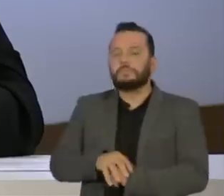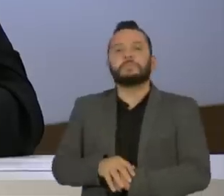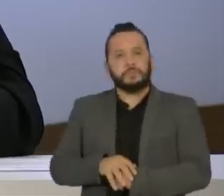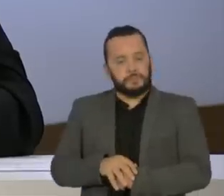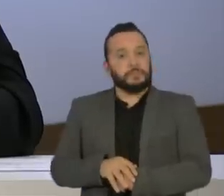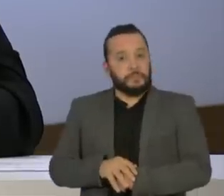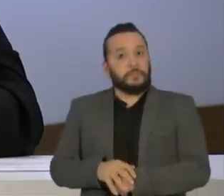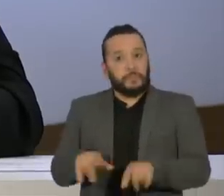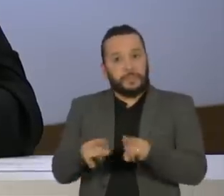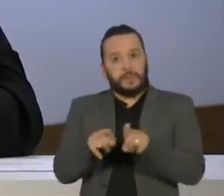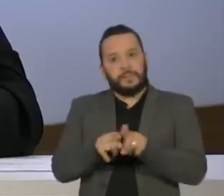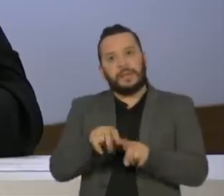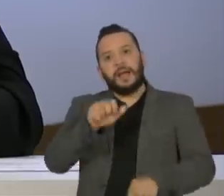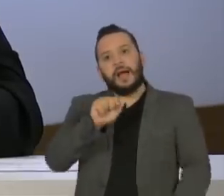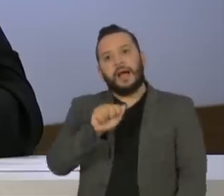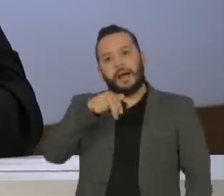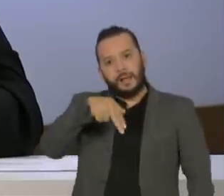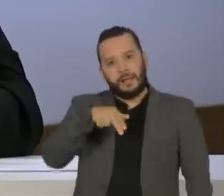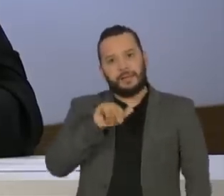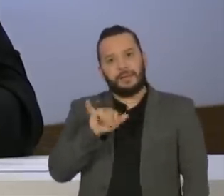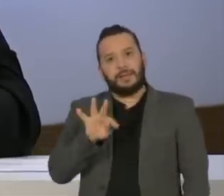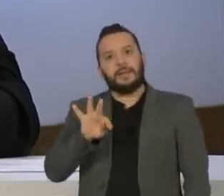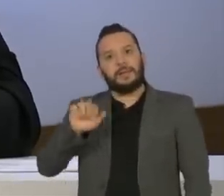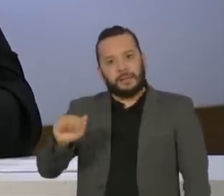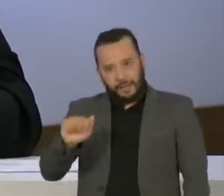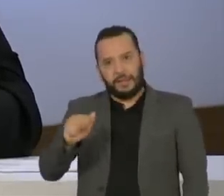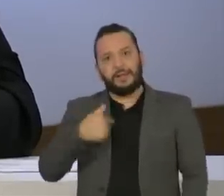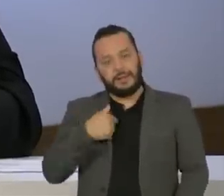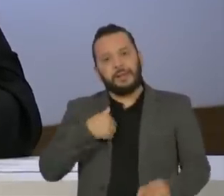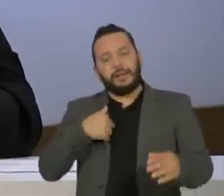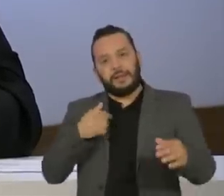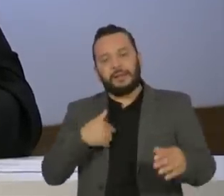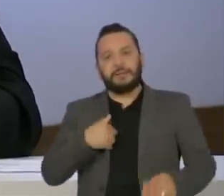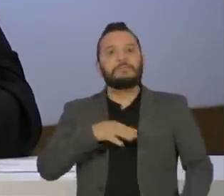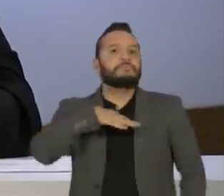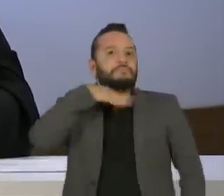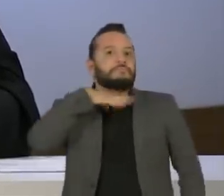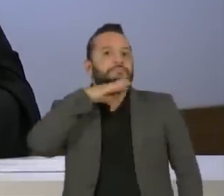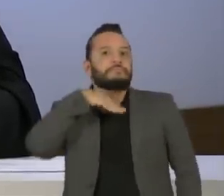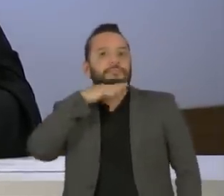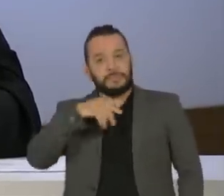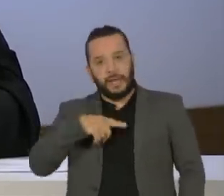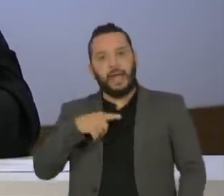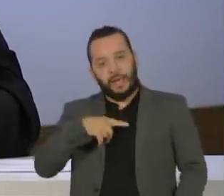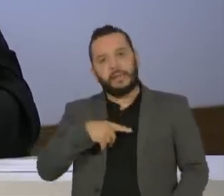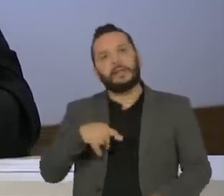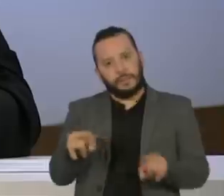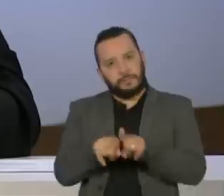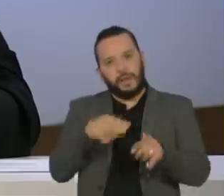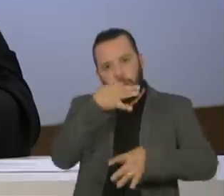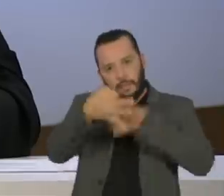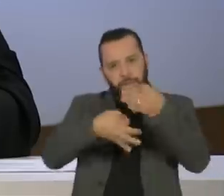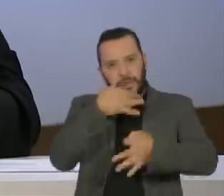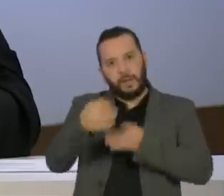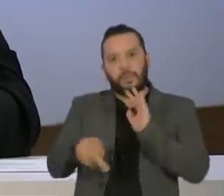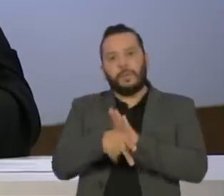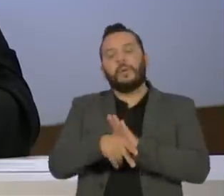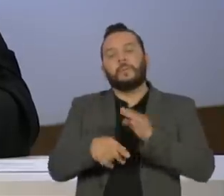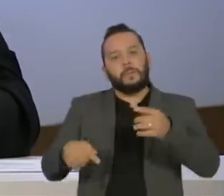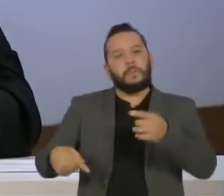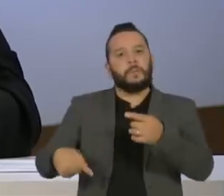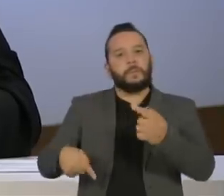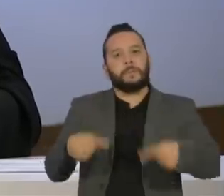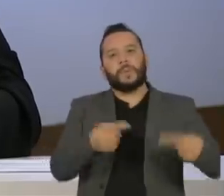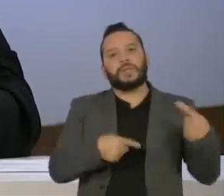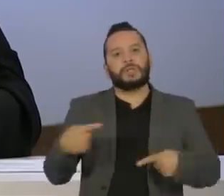a Anitta, que sem dúvida é a nossa maior popstar hoje, entrando num debate público político. Eu queria saber de você, o